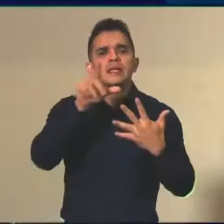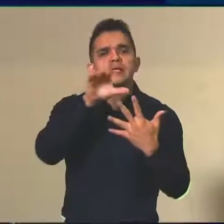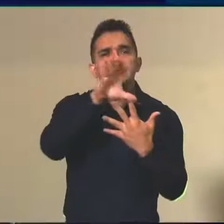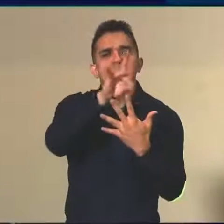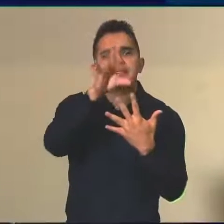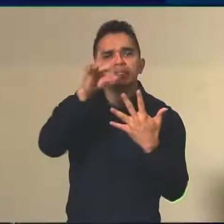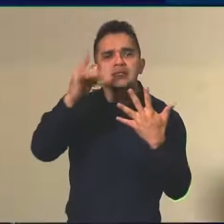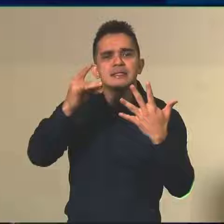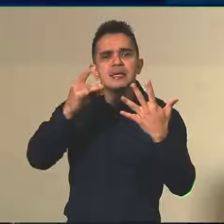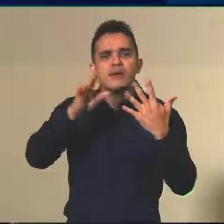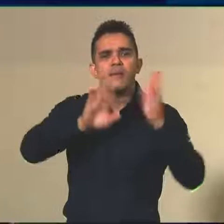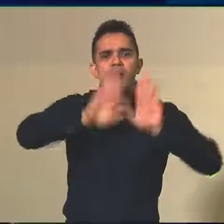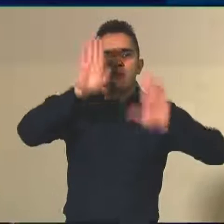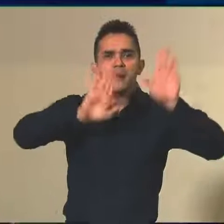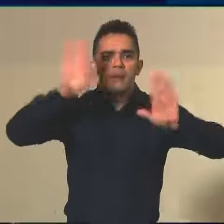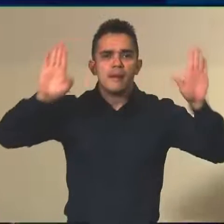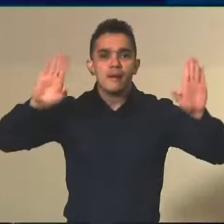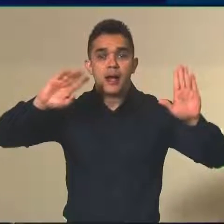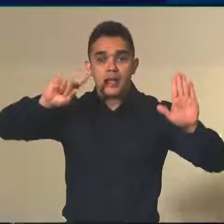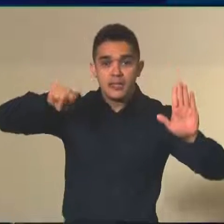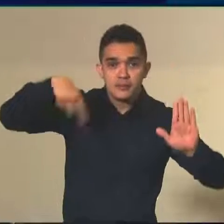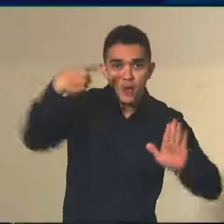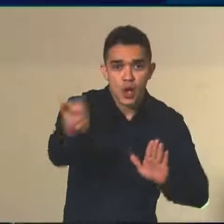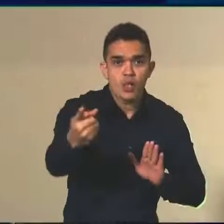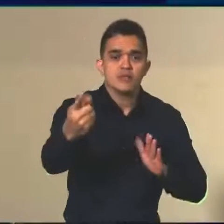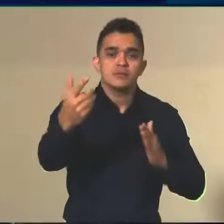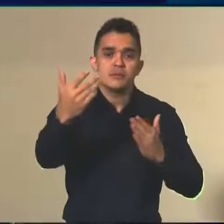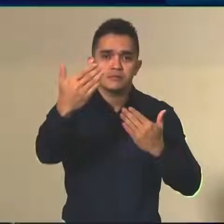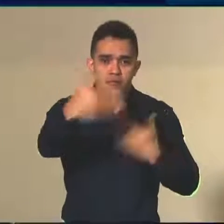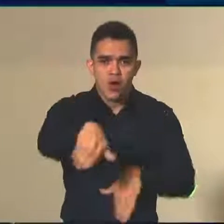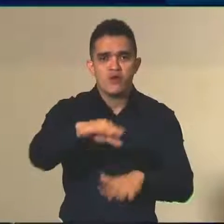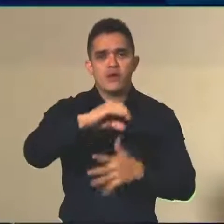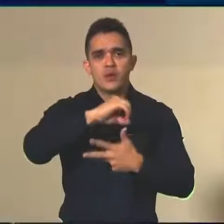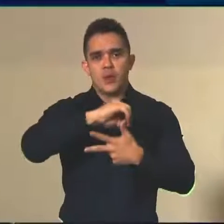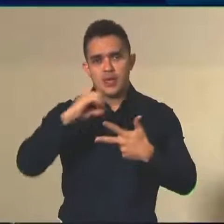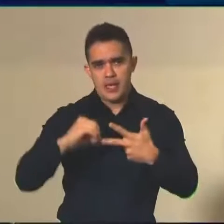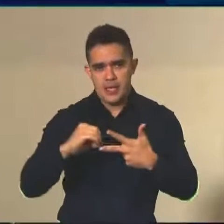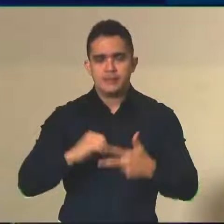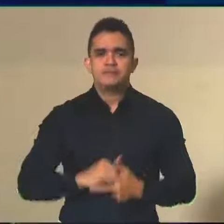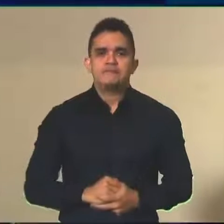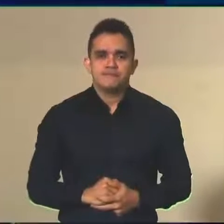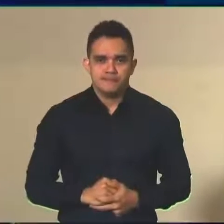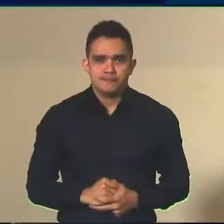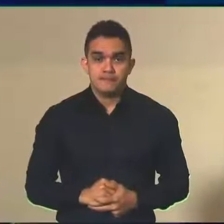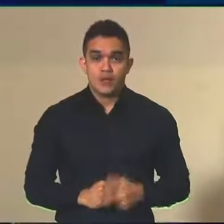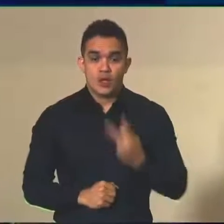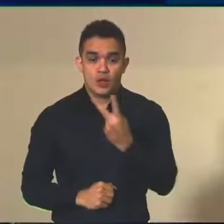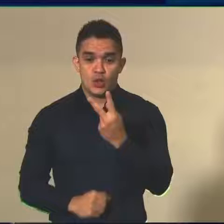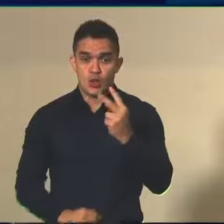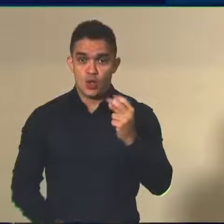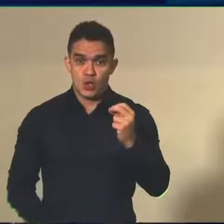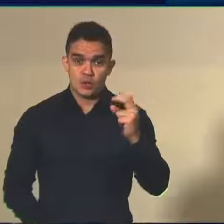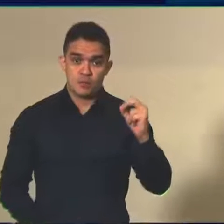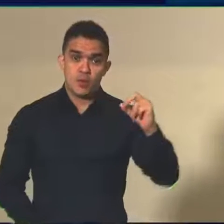das próximas edições do Enem. Só lembrando aqui que desde 2009